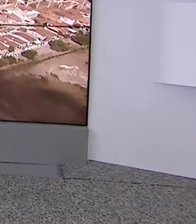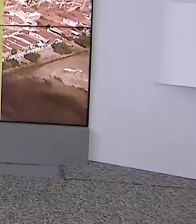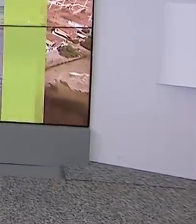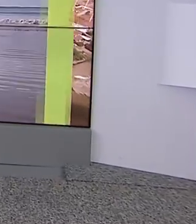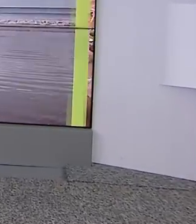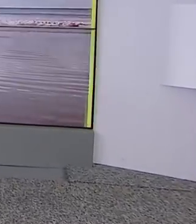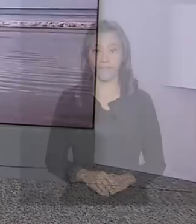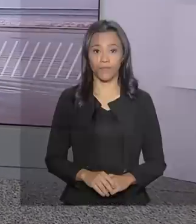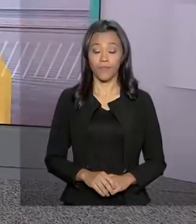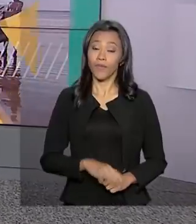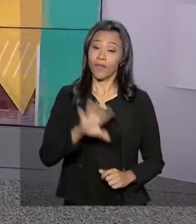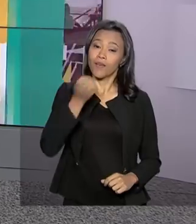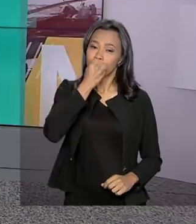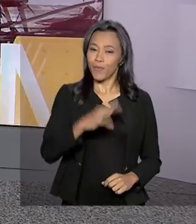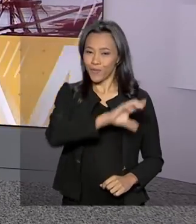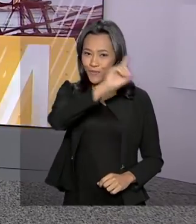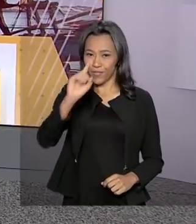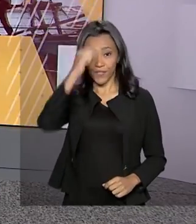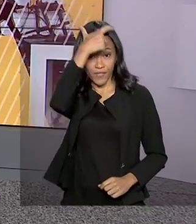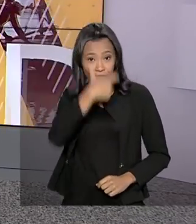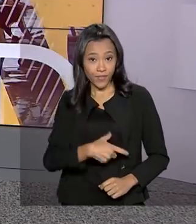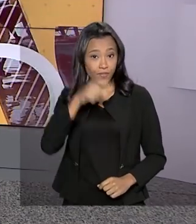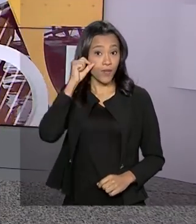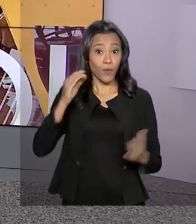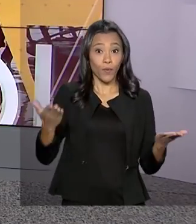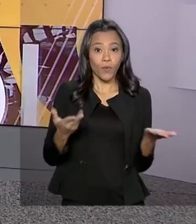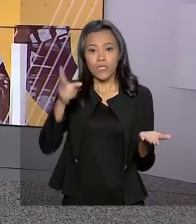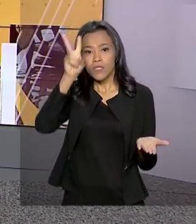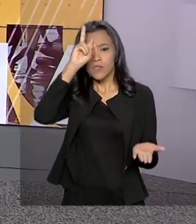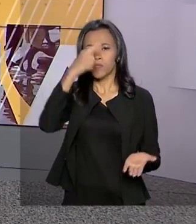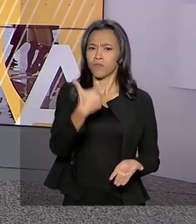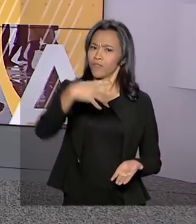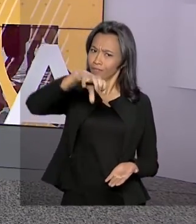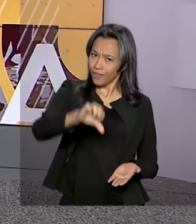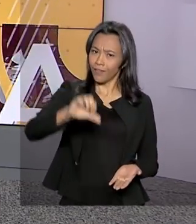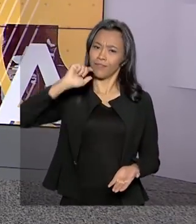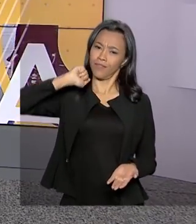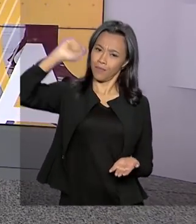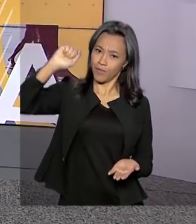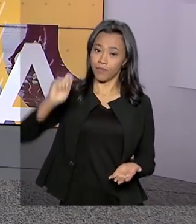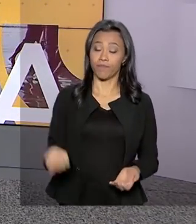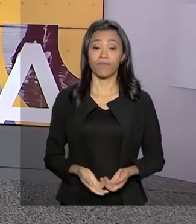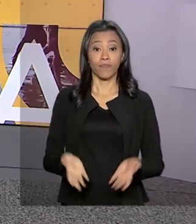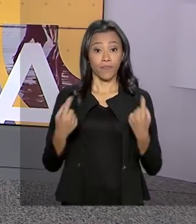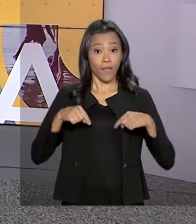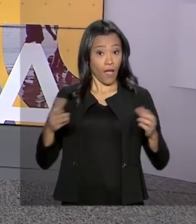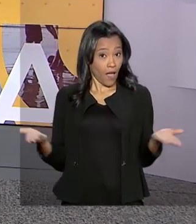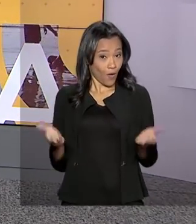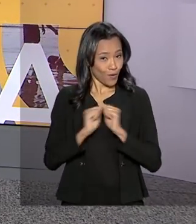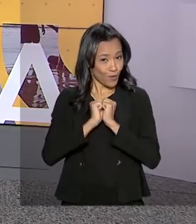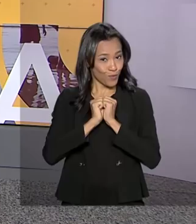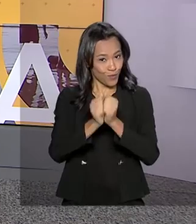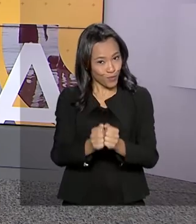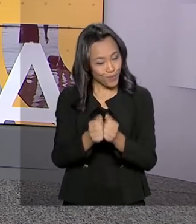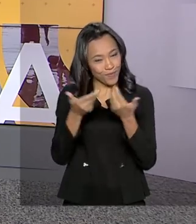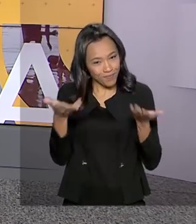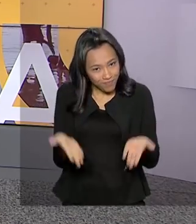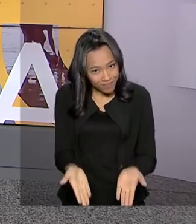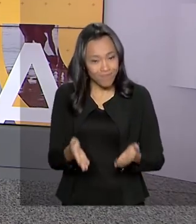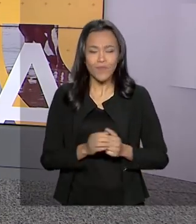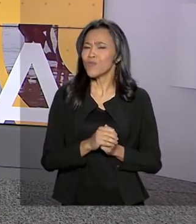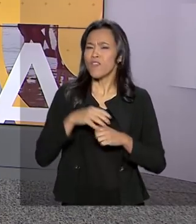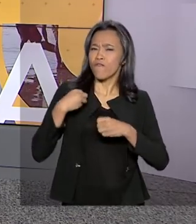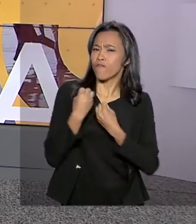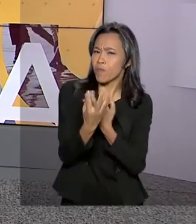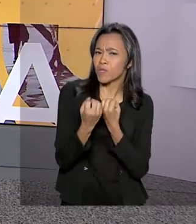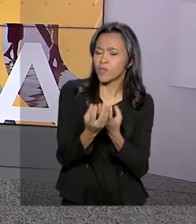Olá, bom dia, eu sou Carla Batier, hoje é segunda-feira, 29 de abril. A partir de agora, estamos juntos no Brasil em Dia, com